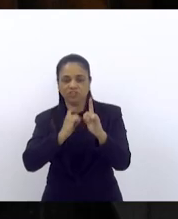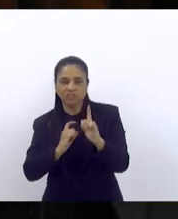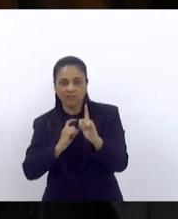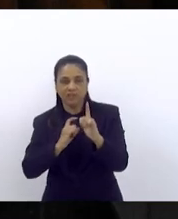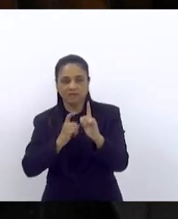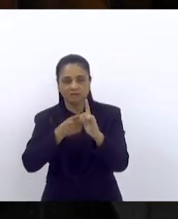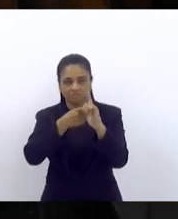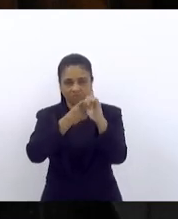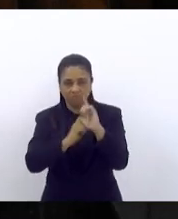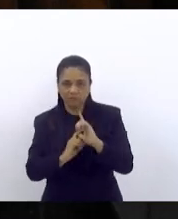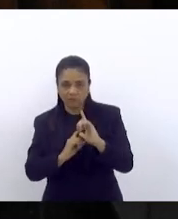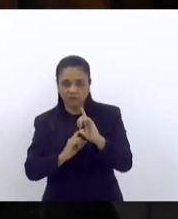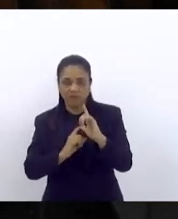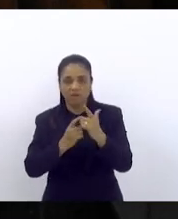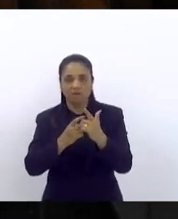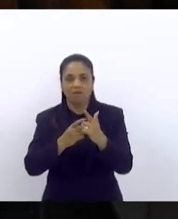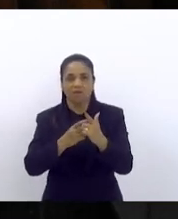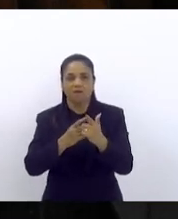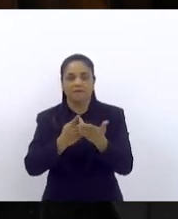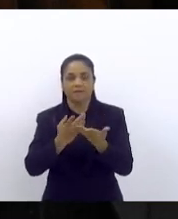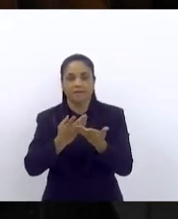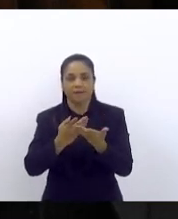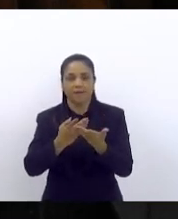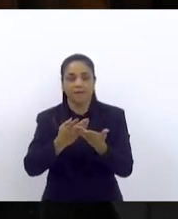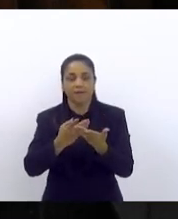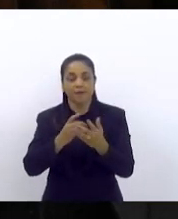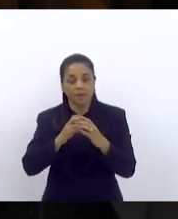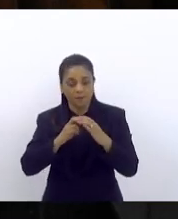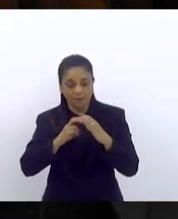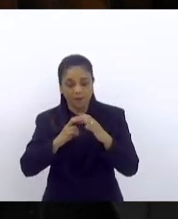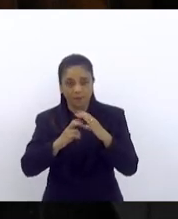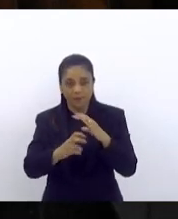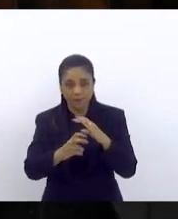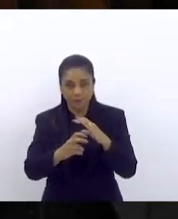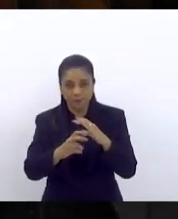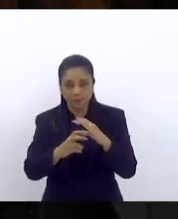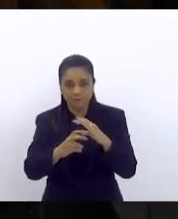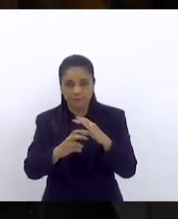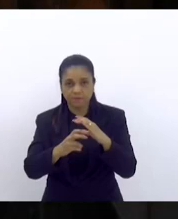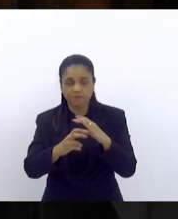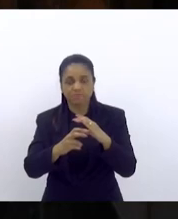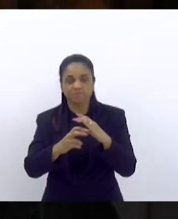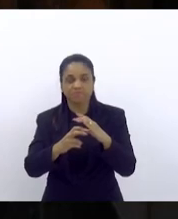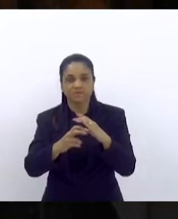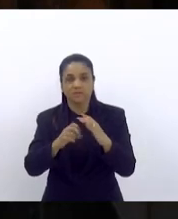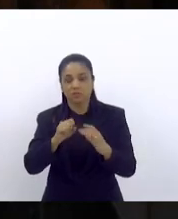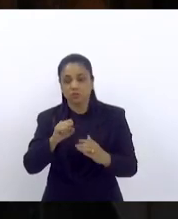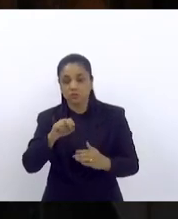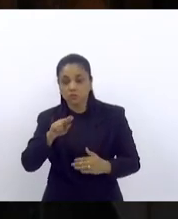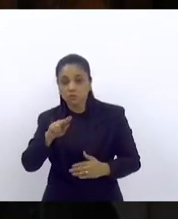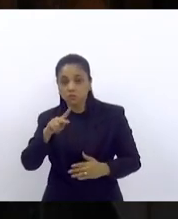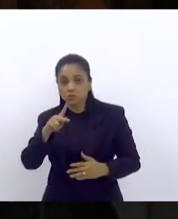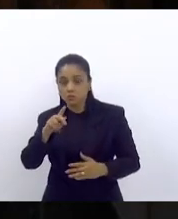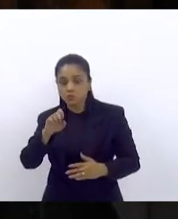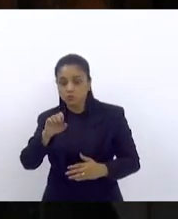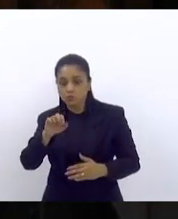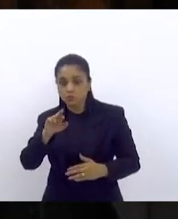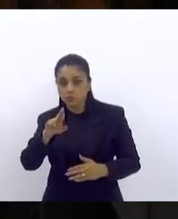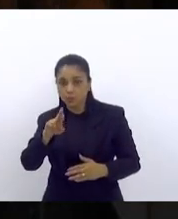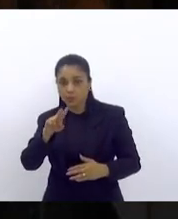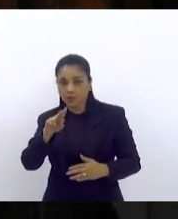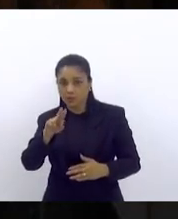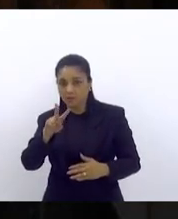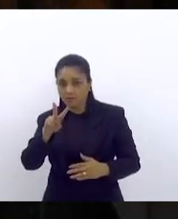o ato da supervia não nos causou nenhuma surpresa